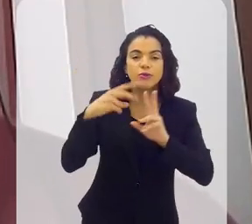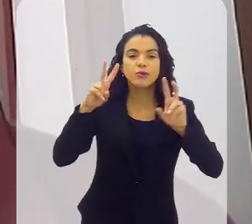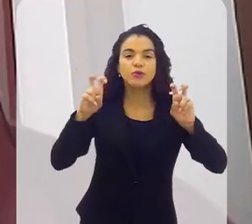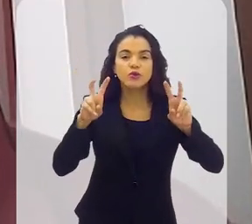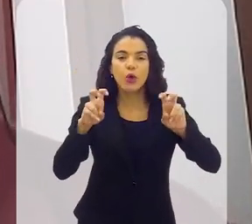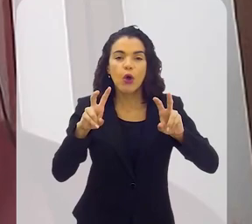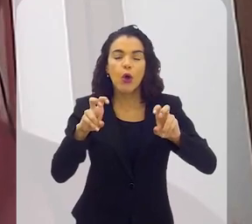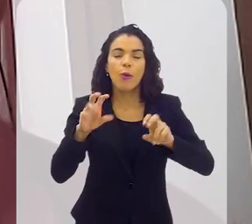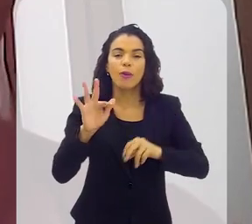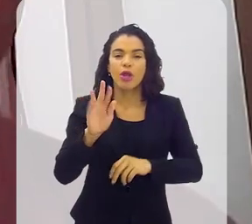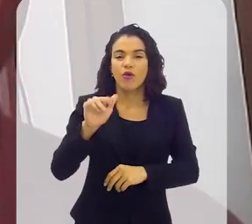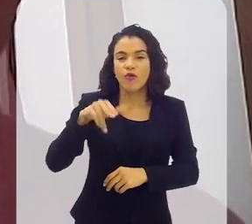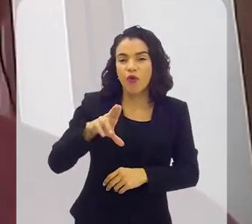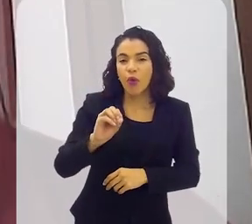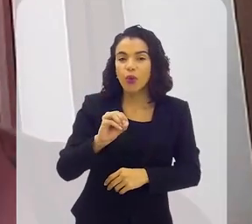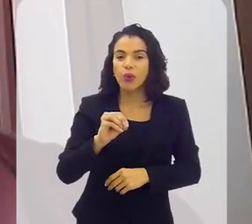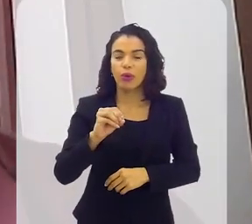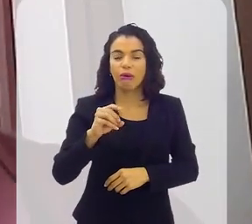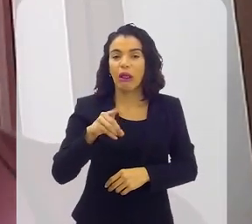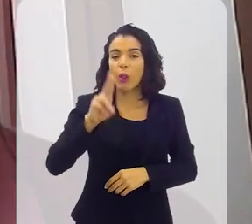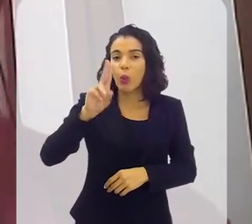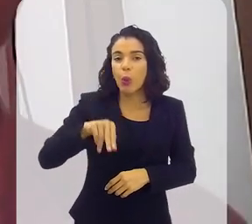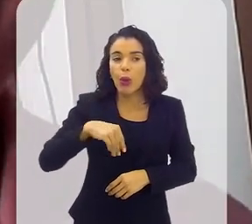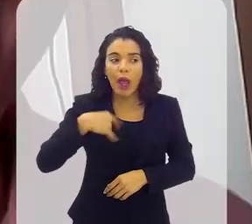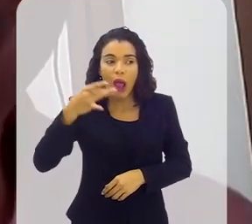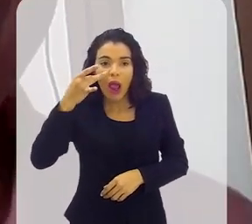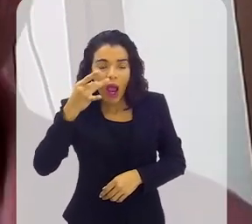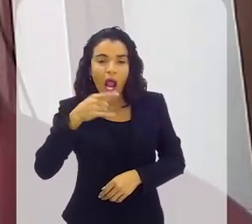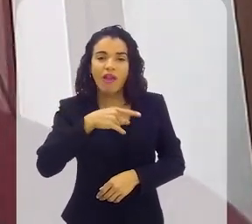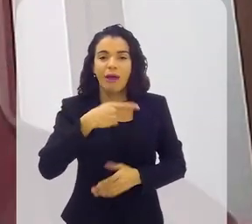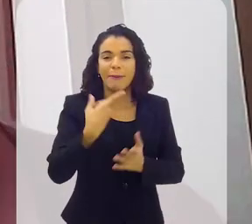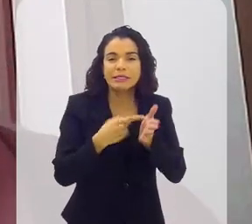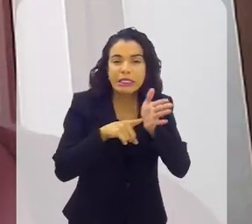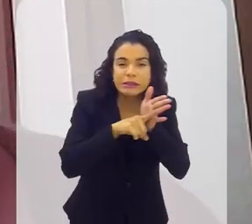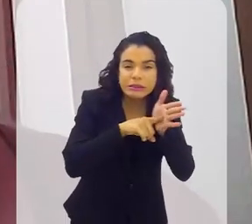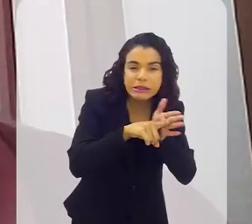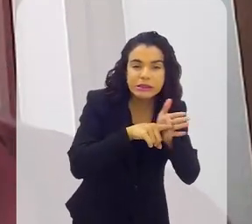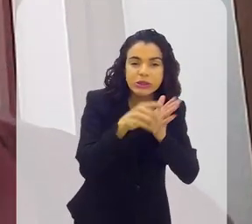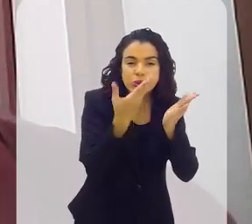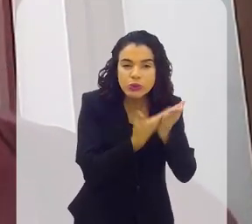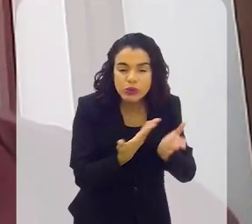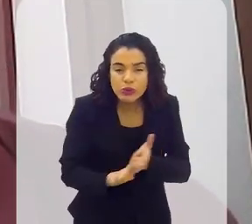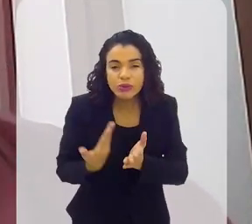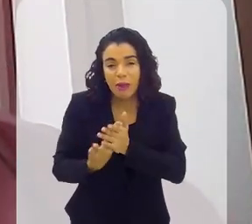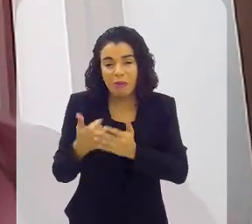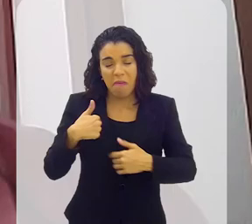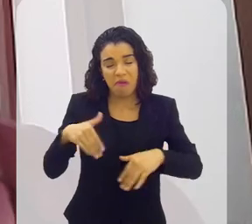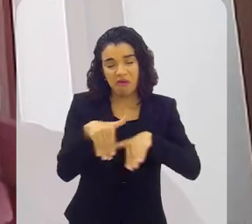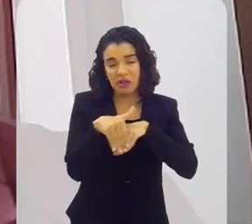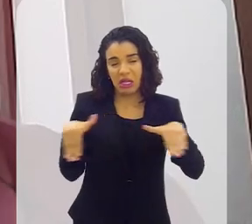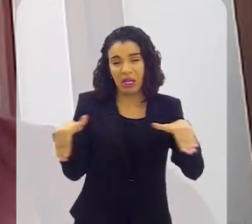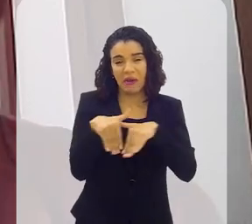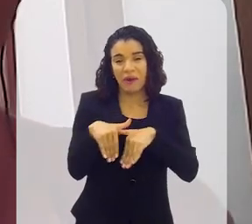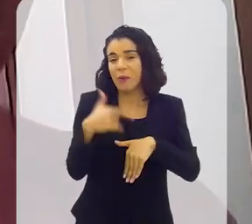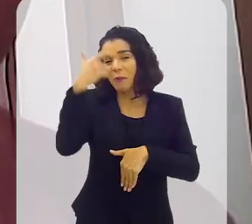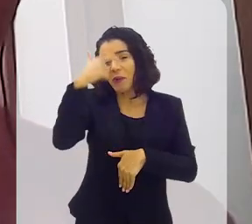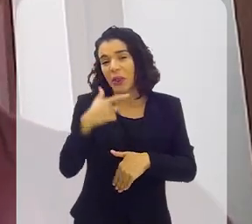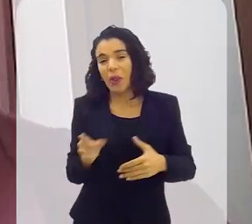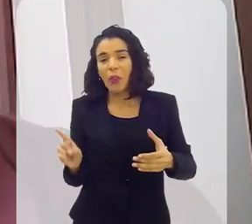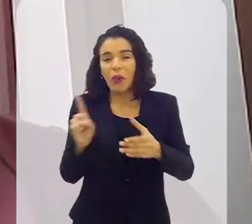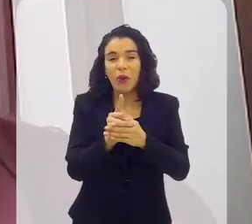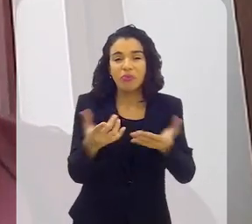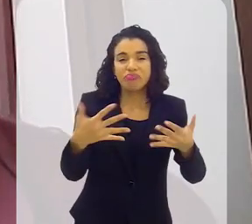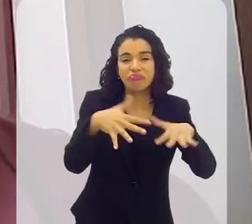fundo de quintal. Ele vai ter que pesquisar. Ele vai ter que entender. Para mim foi uma tranquilidade, porque eu estou ali no meio.